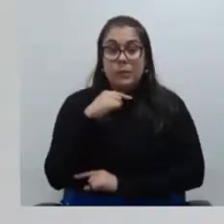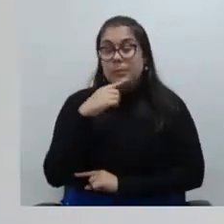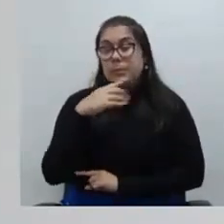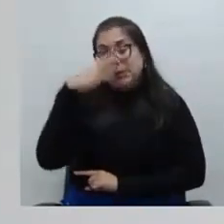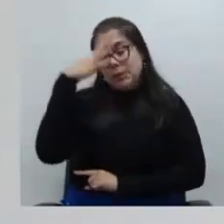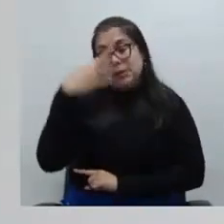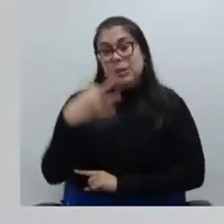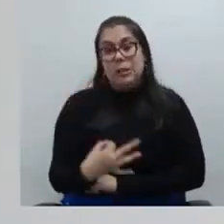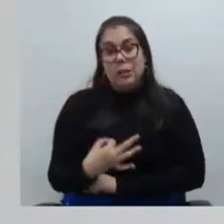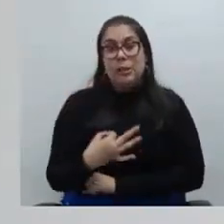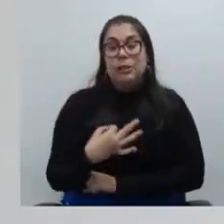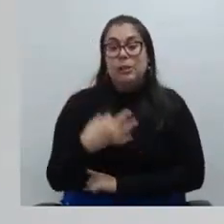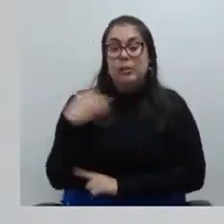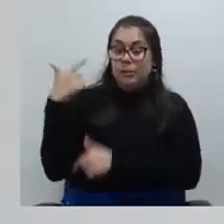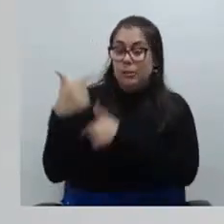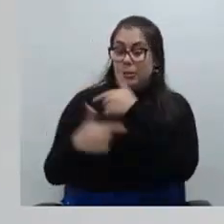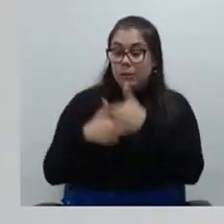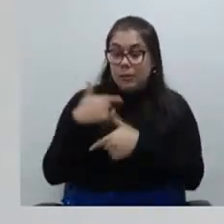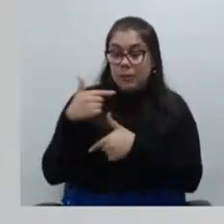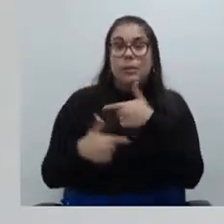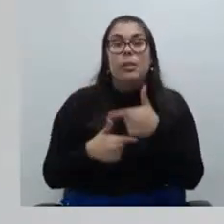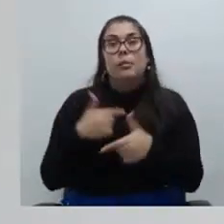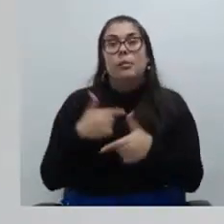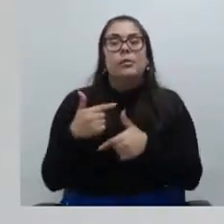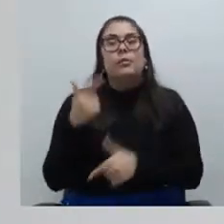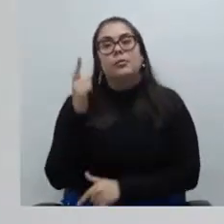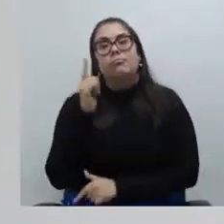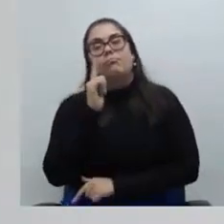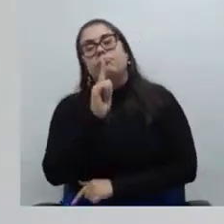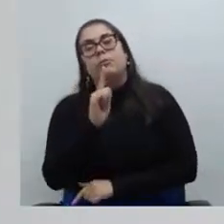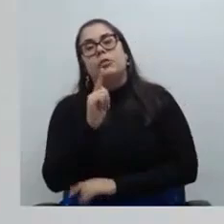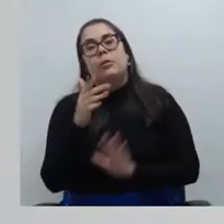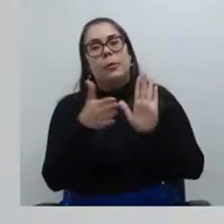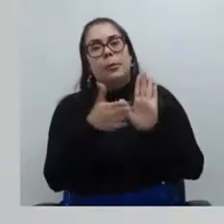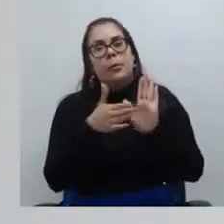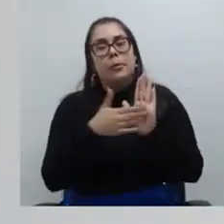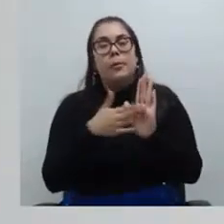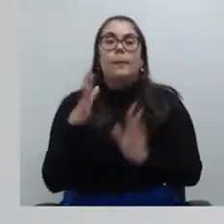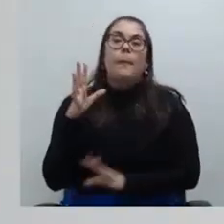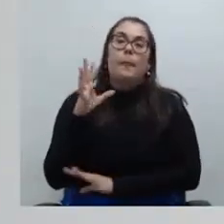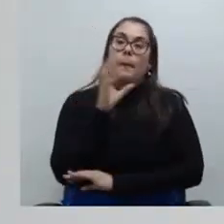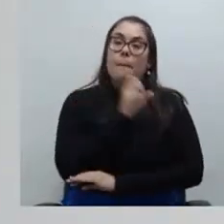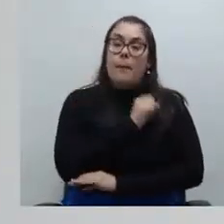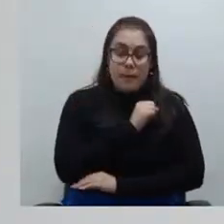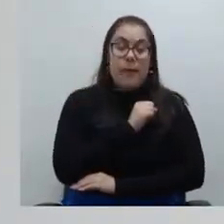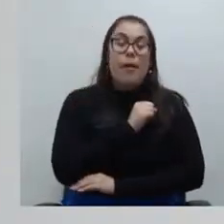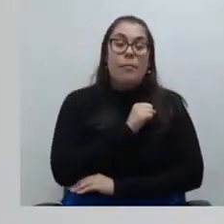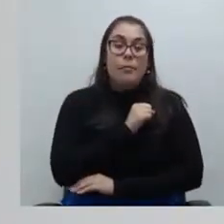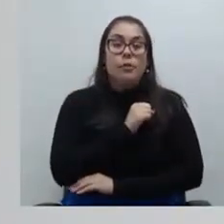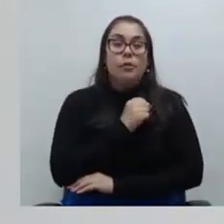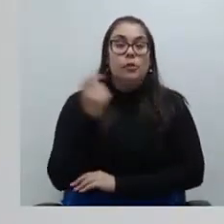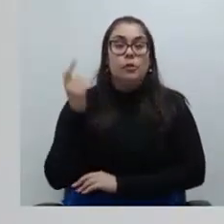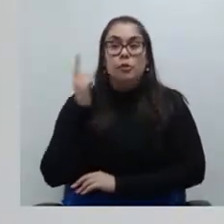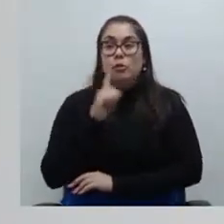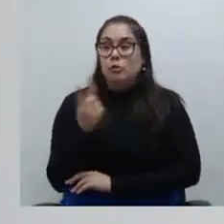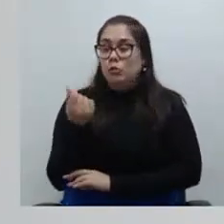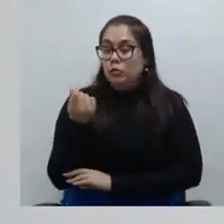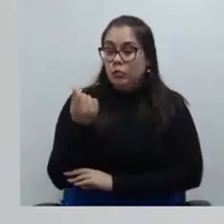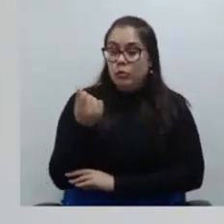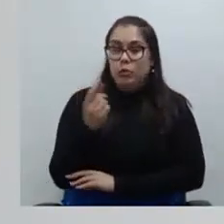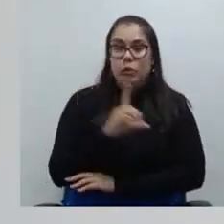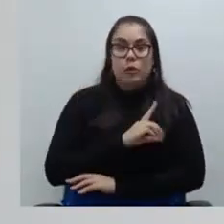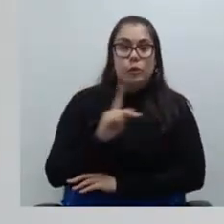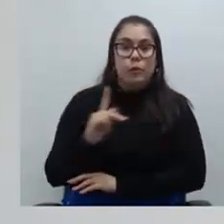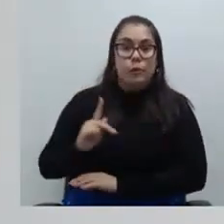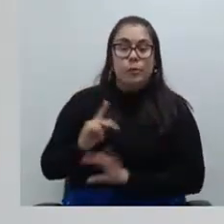certeza que de fato estamos trabalhando e pretendemos implementar as propostas o mais rapidamente possível ou mais rápido que o orçamento da Defensoria